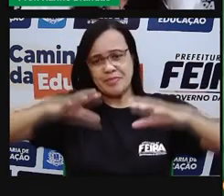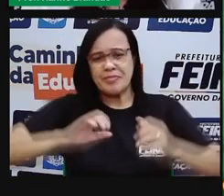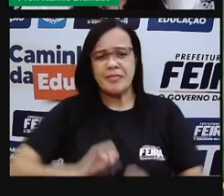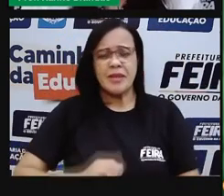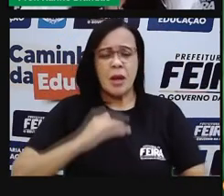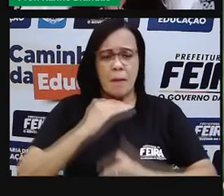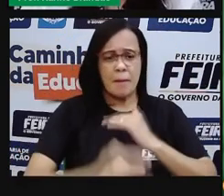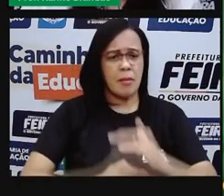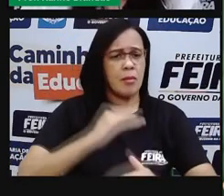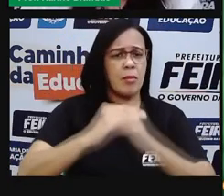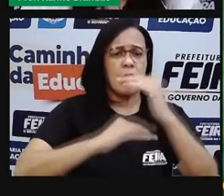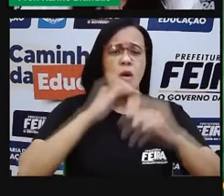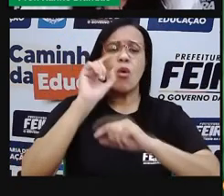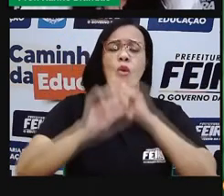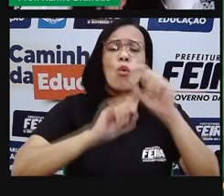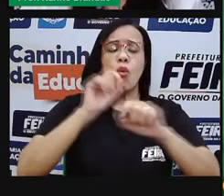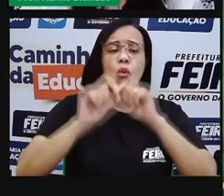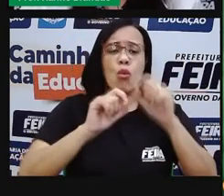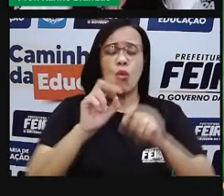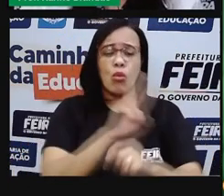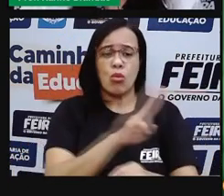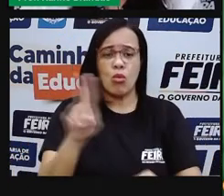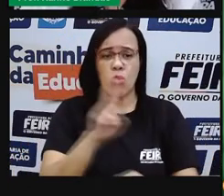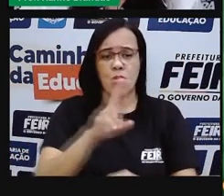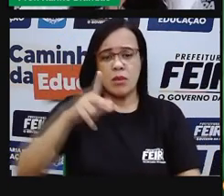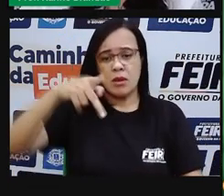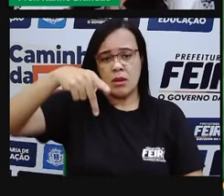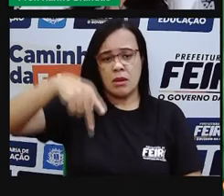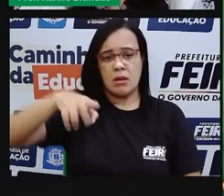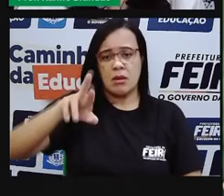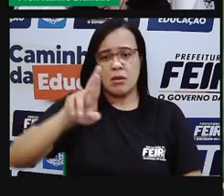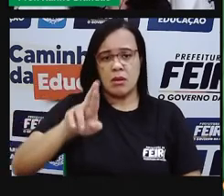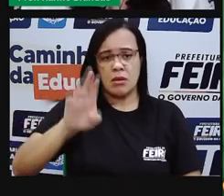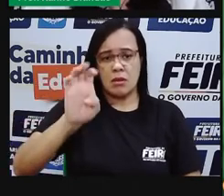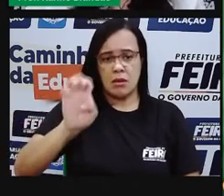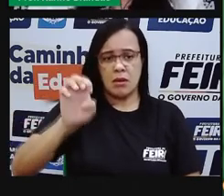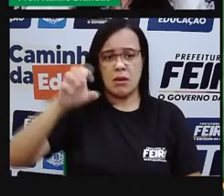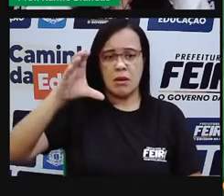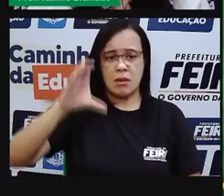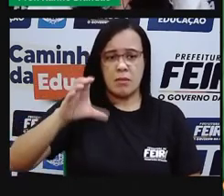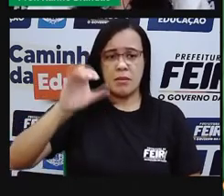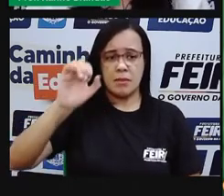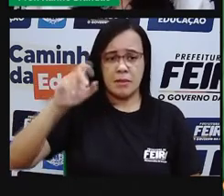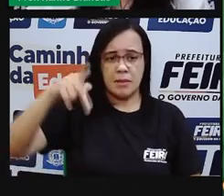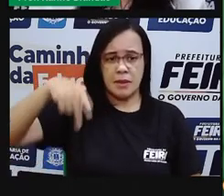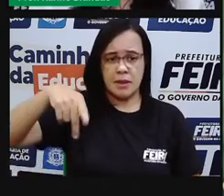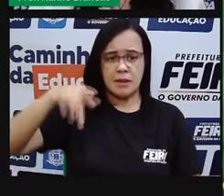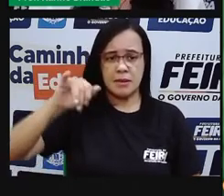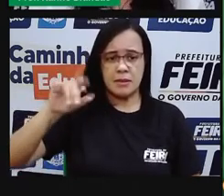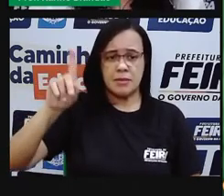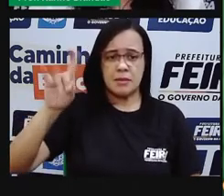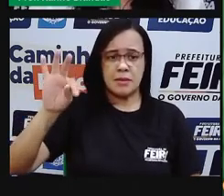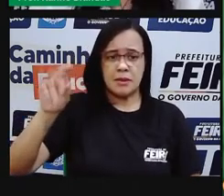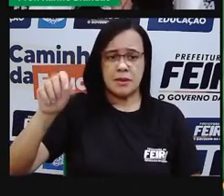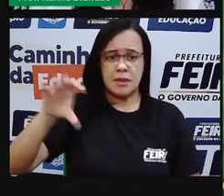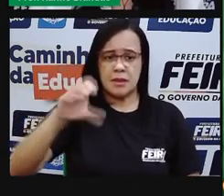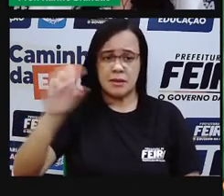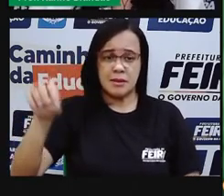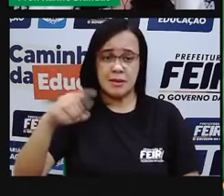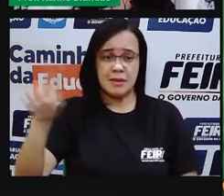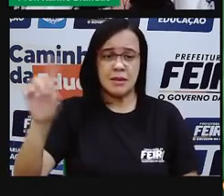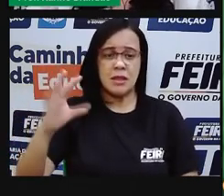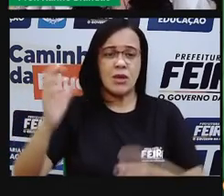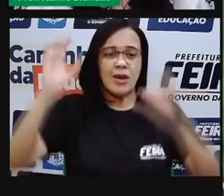da chuva é chamado de precipitação. Então, a água precipita, ela cai, vamos dizer assim,